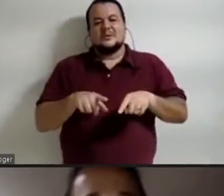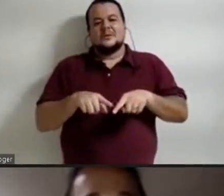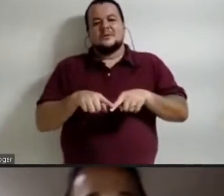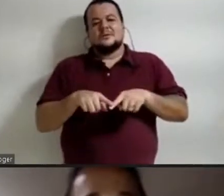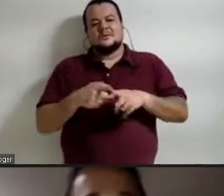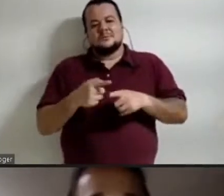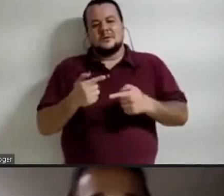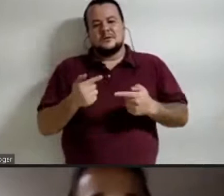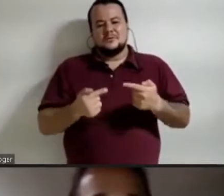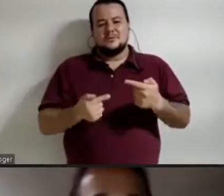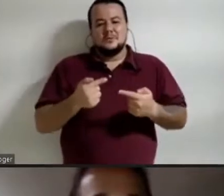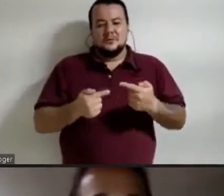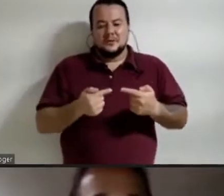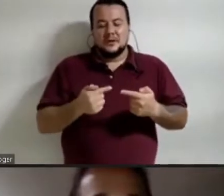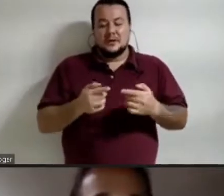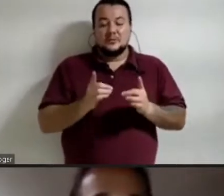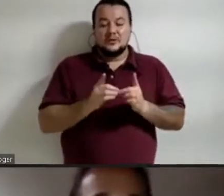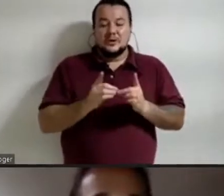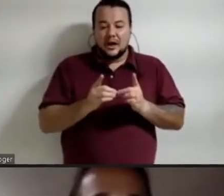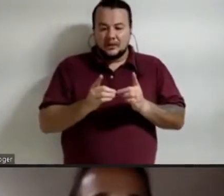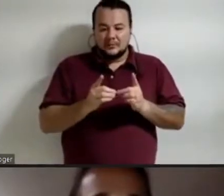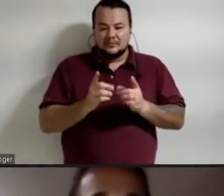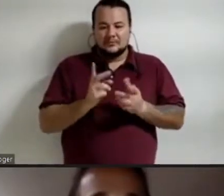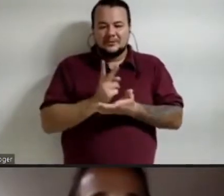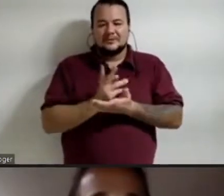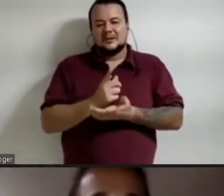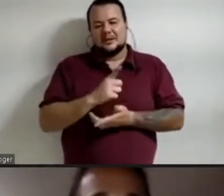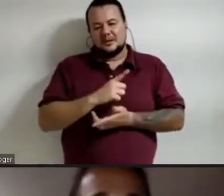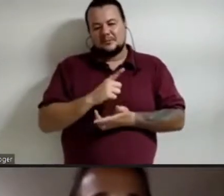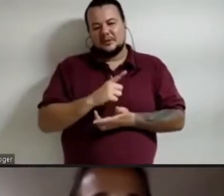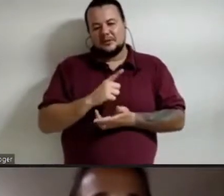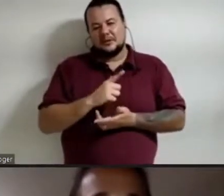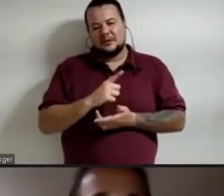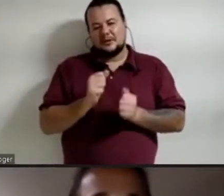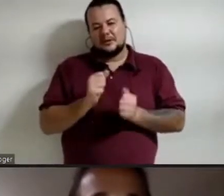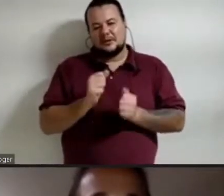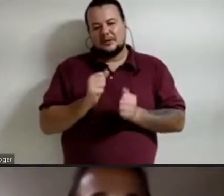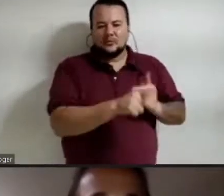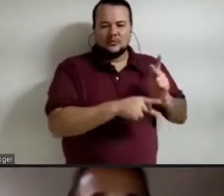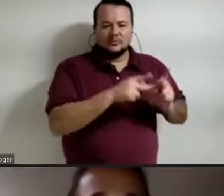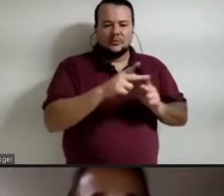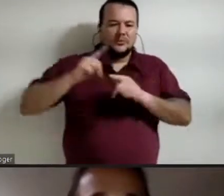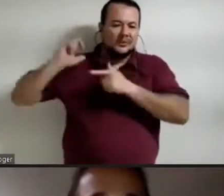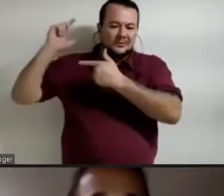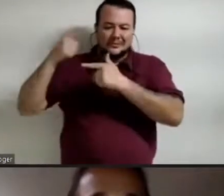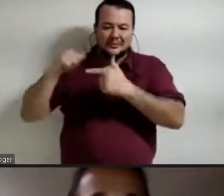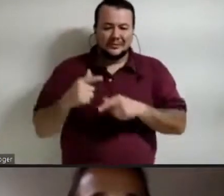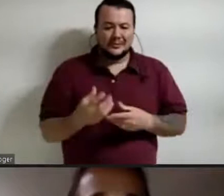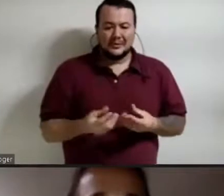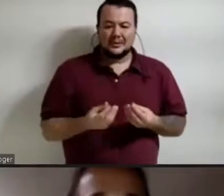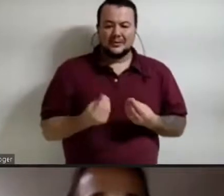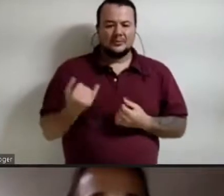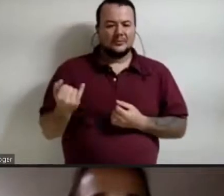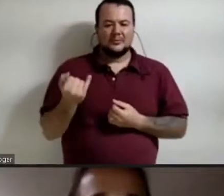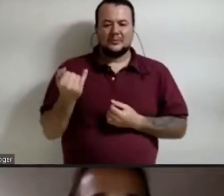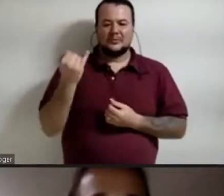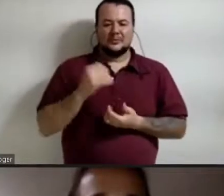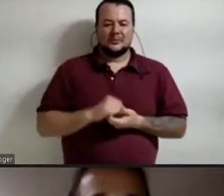permanente nas nossas pesquisas com essas populações tradicionais é super importante. A gente